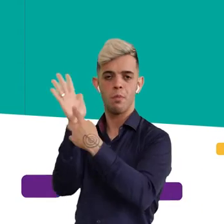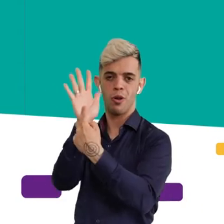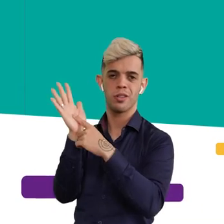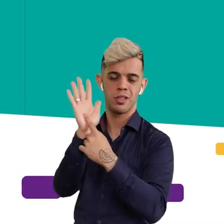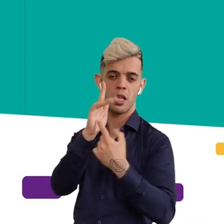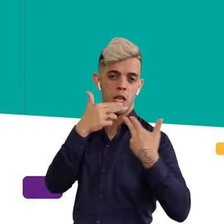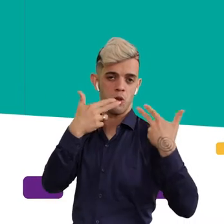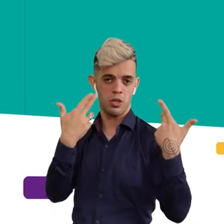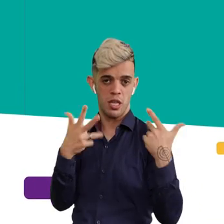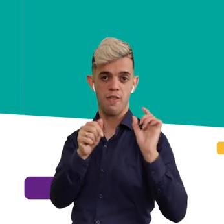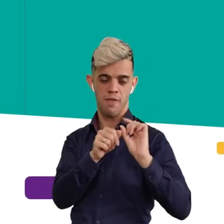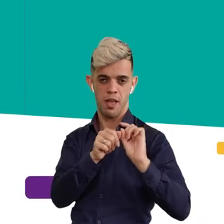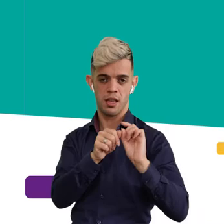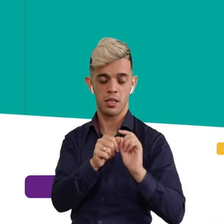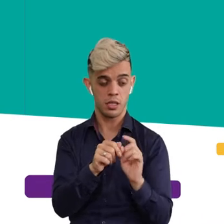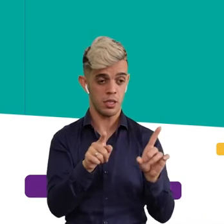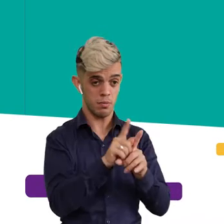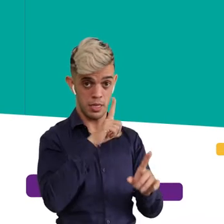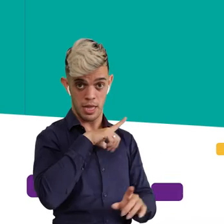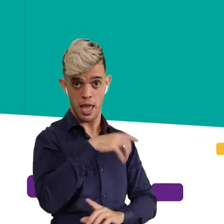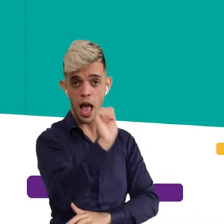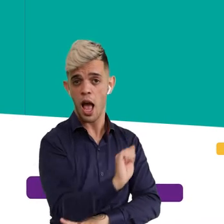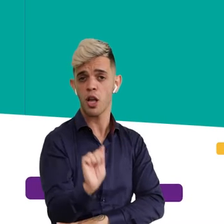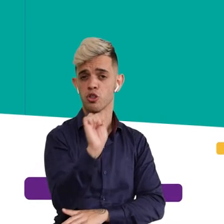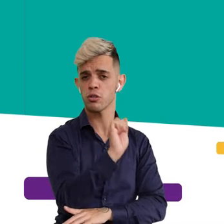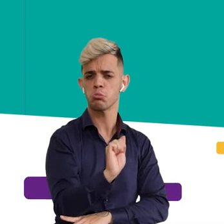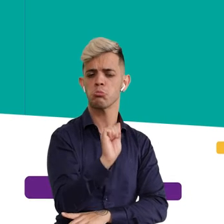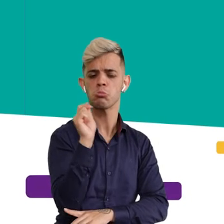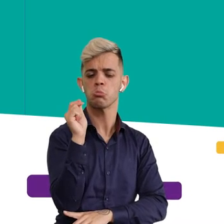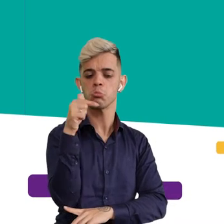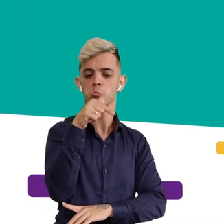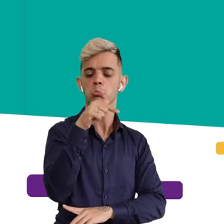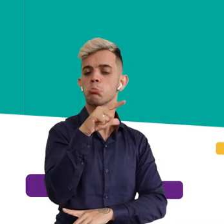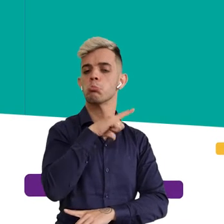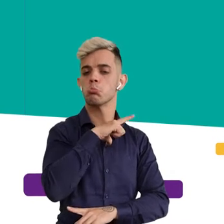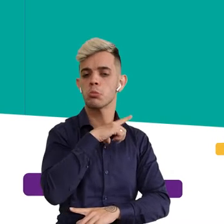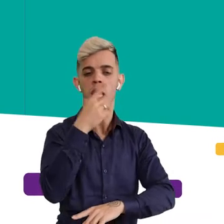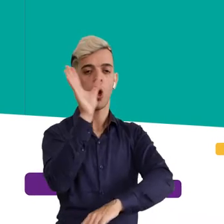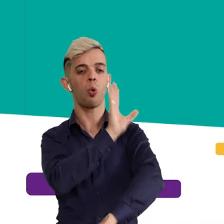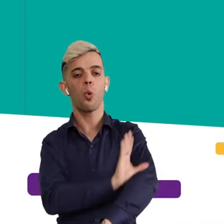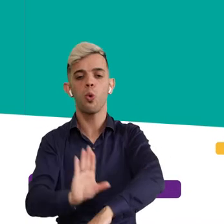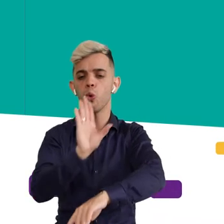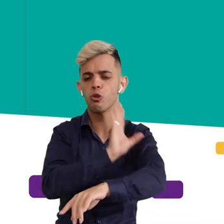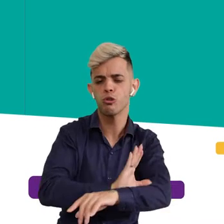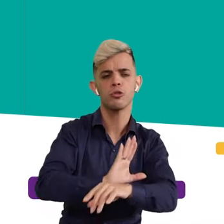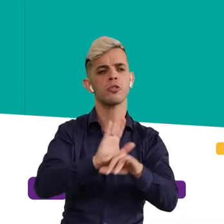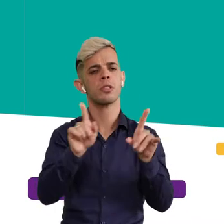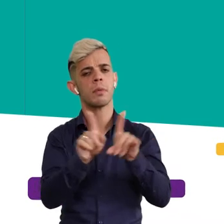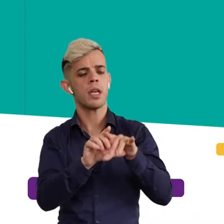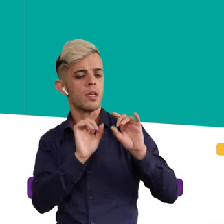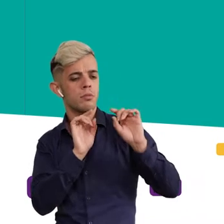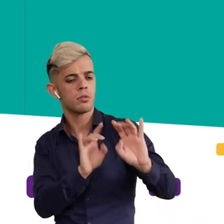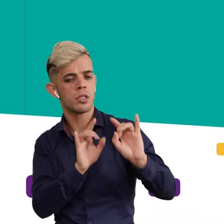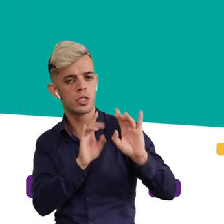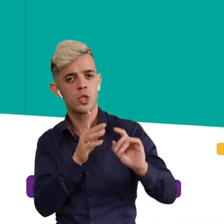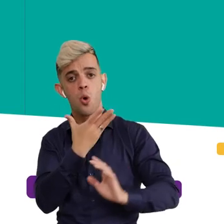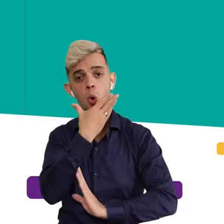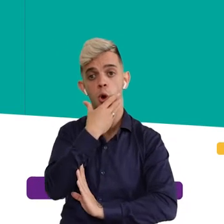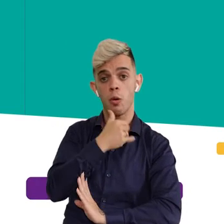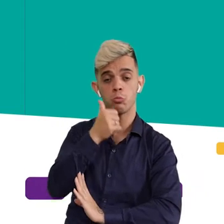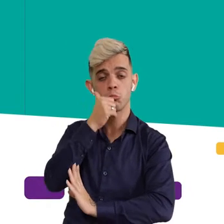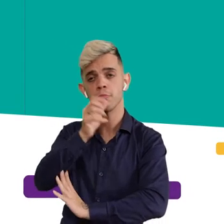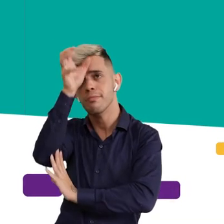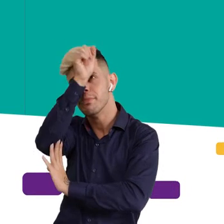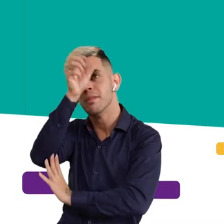mulheres podem expor os seus trabalhos. Temos também a nossa associação, onde realizamos cursos,